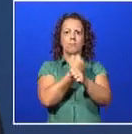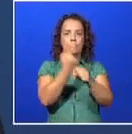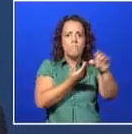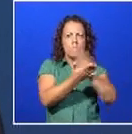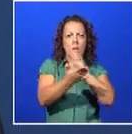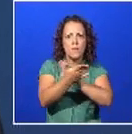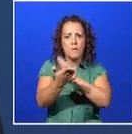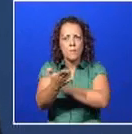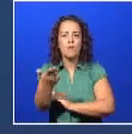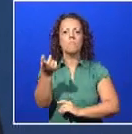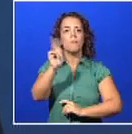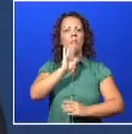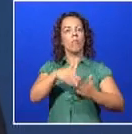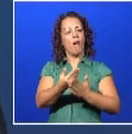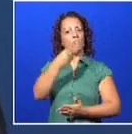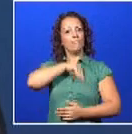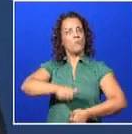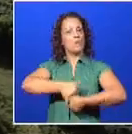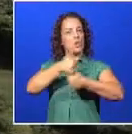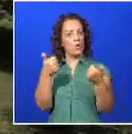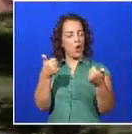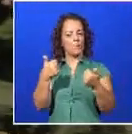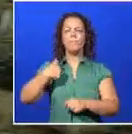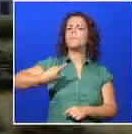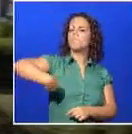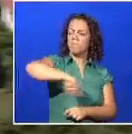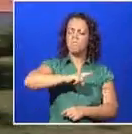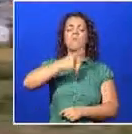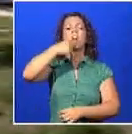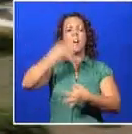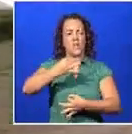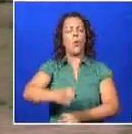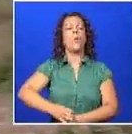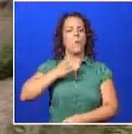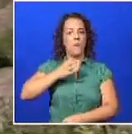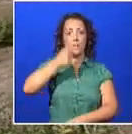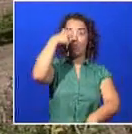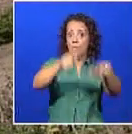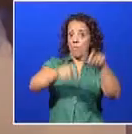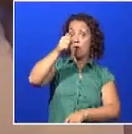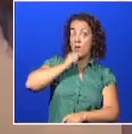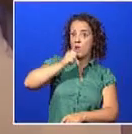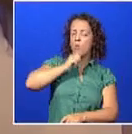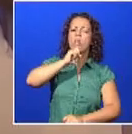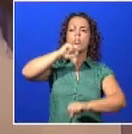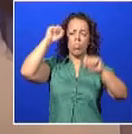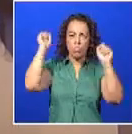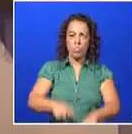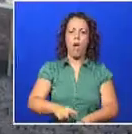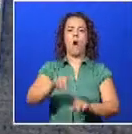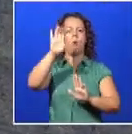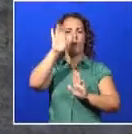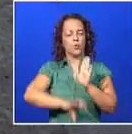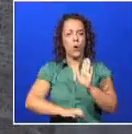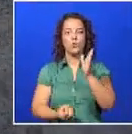mais postos de trabalho e melhor remunerados. Tenho também a confiança que os Açores têm todas as condições